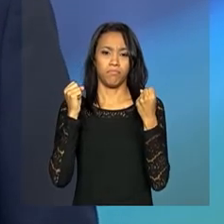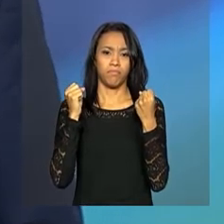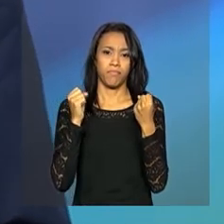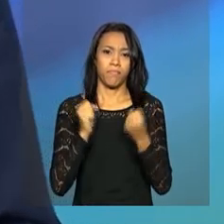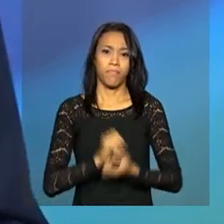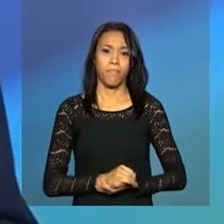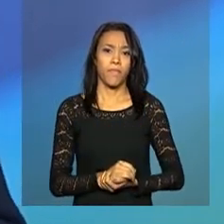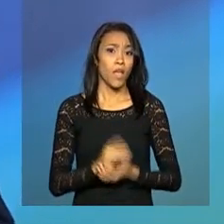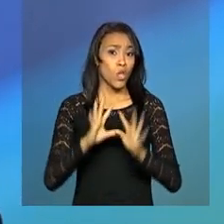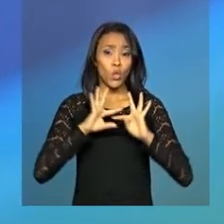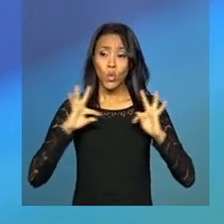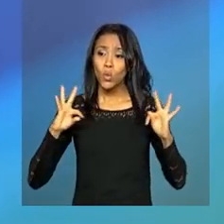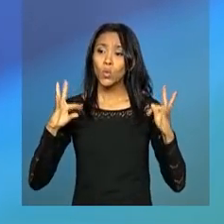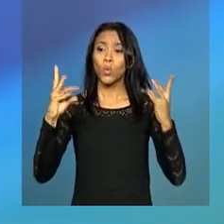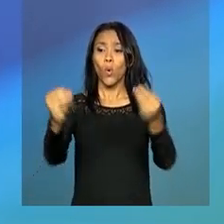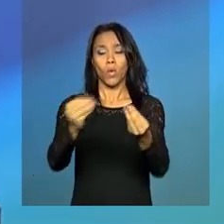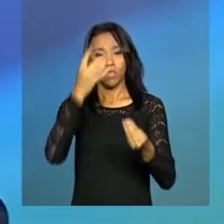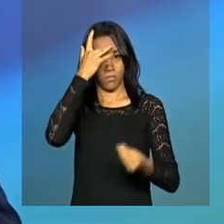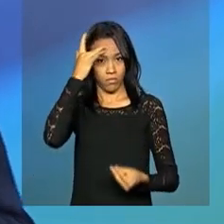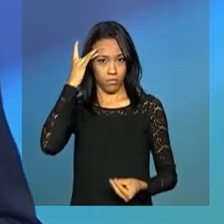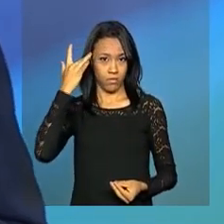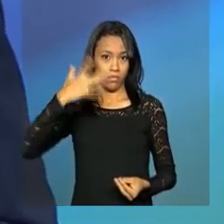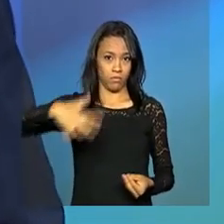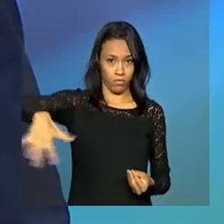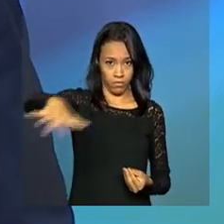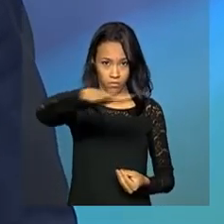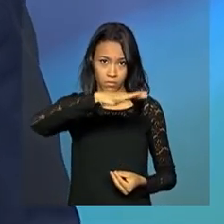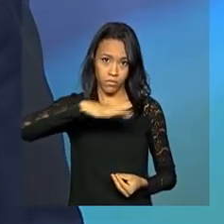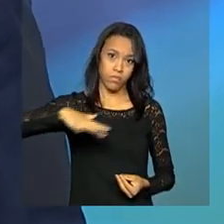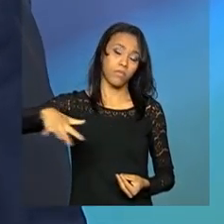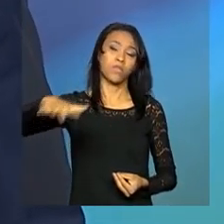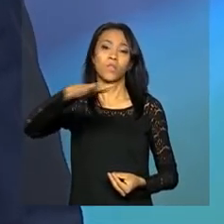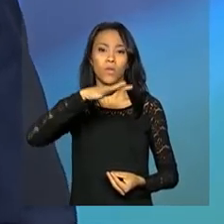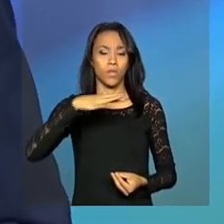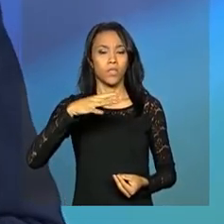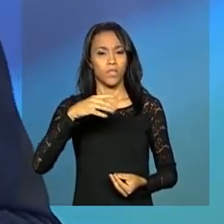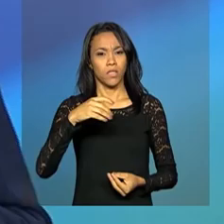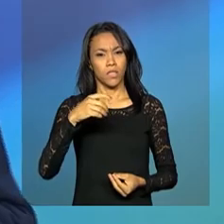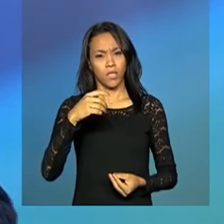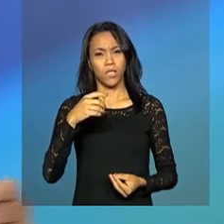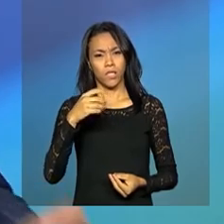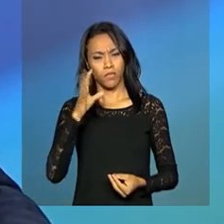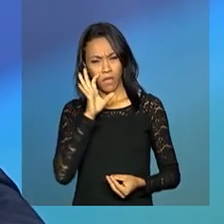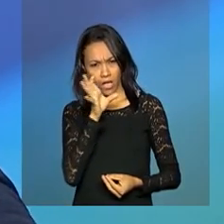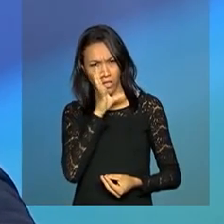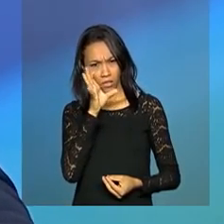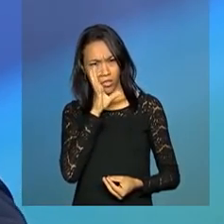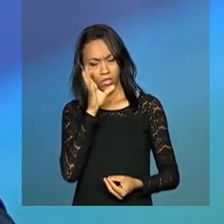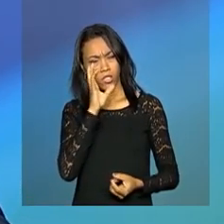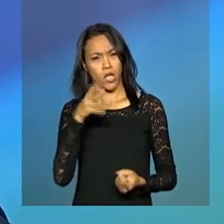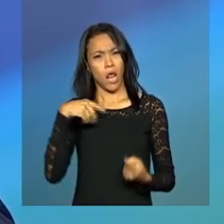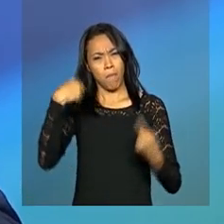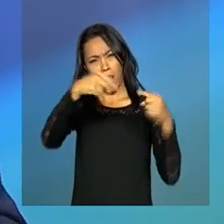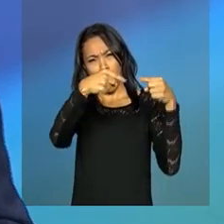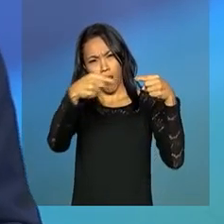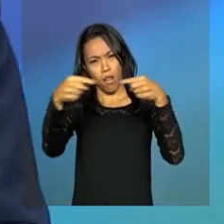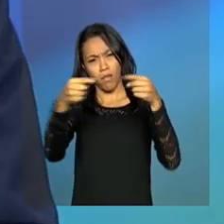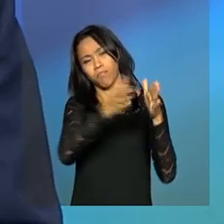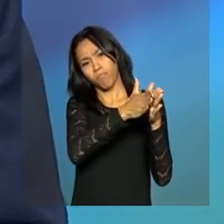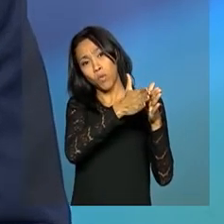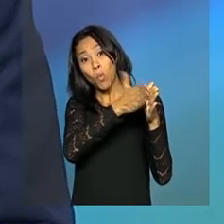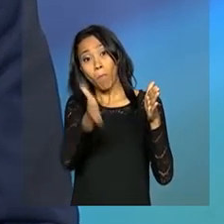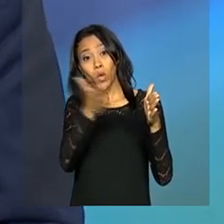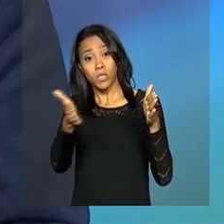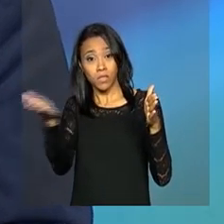todos aqueles que acompanharam, desde o início, os debates nesse processo de